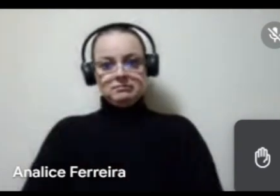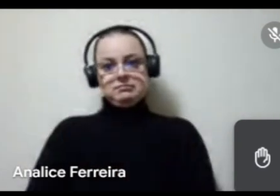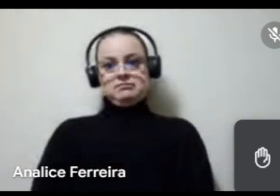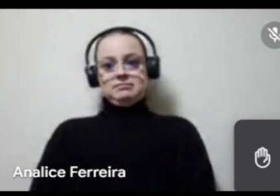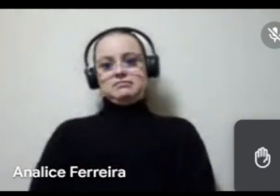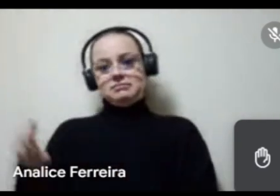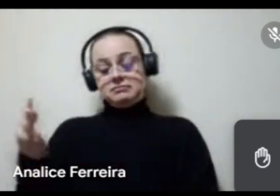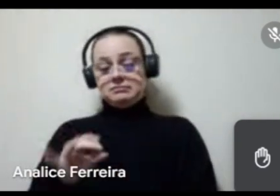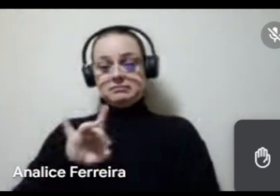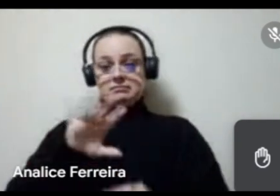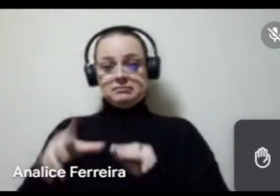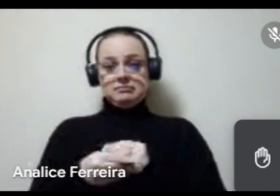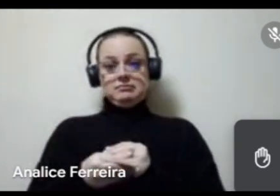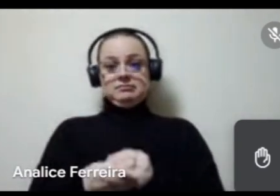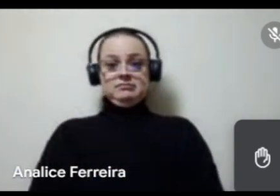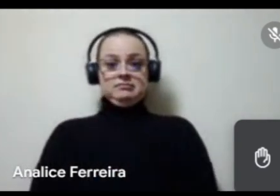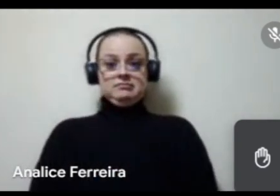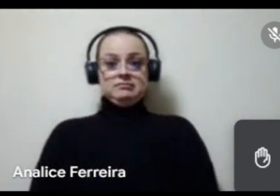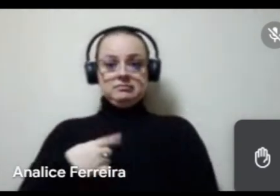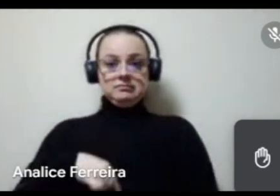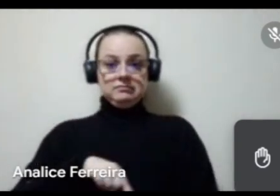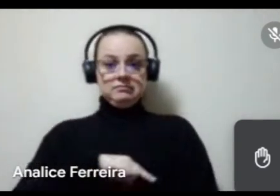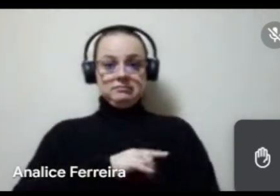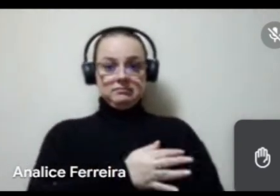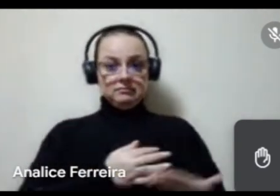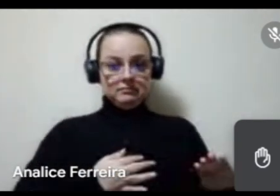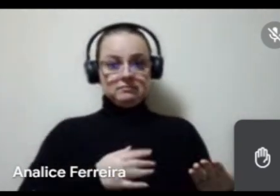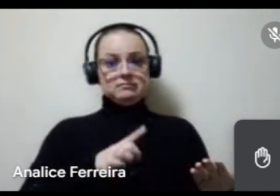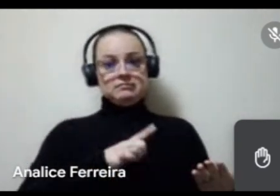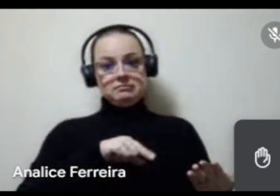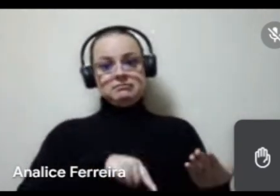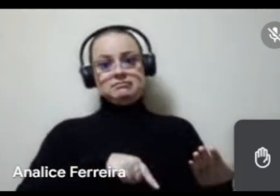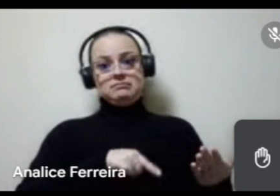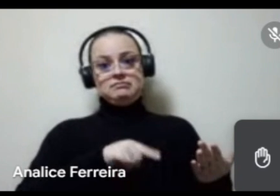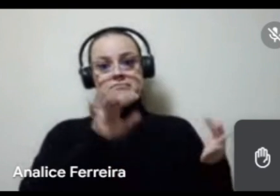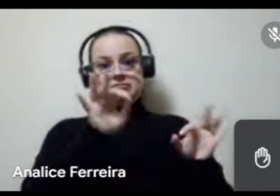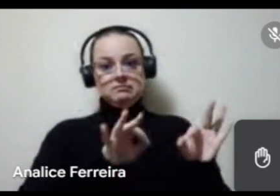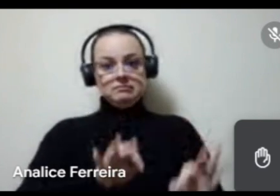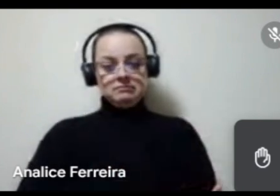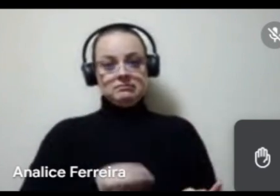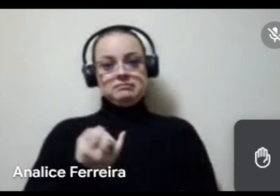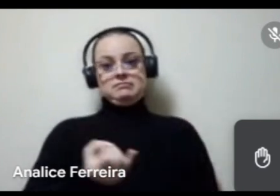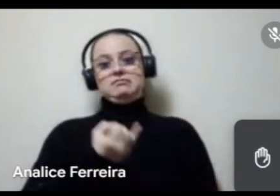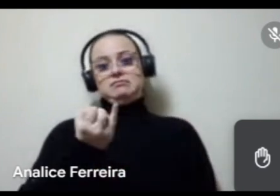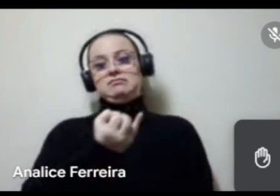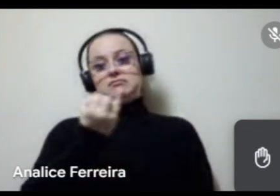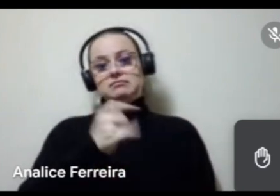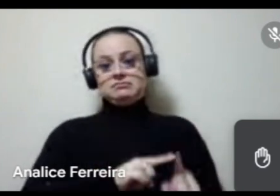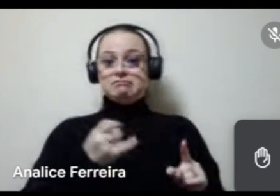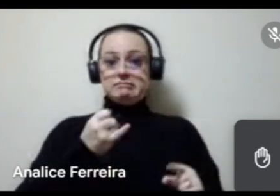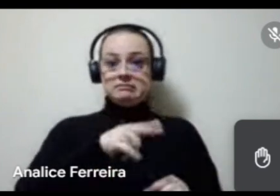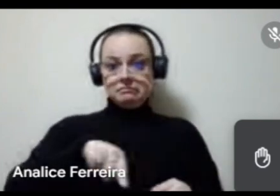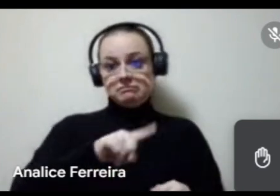Exato, só complementando, né, a gente, no formulário também tem esse espaço, né, aqui também é extremamente importante, mas caso não se